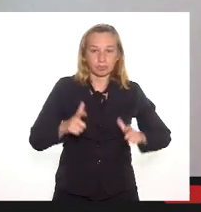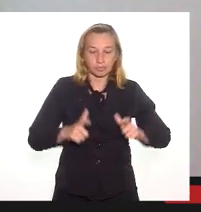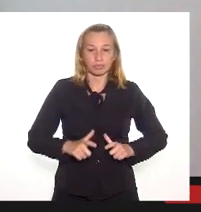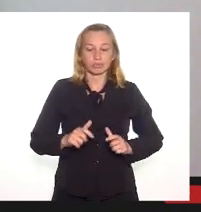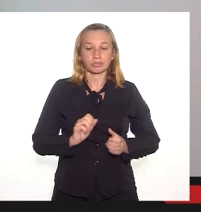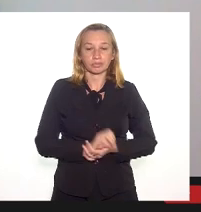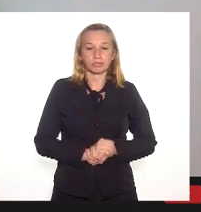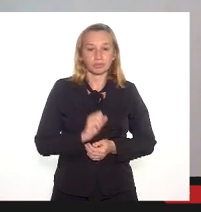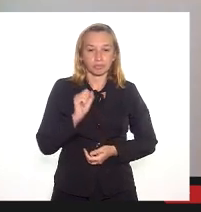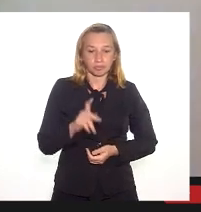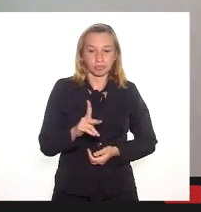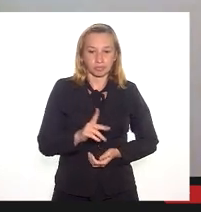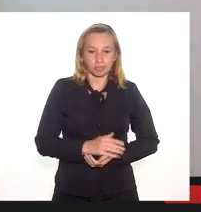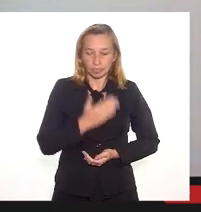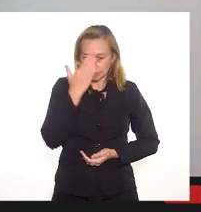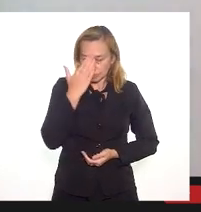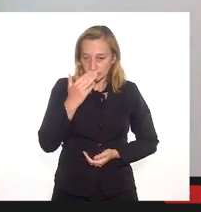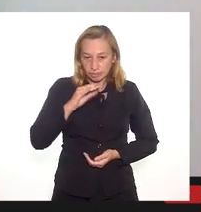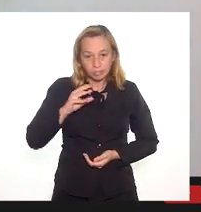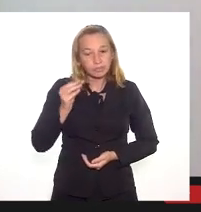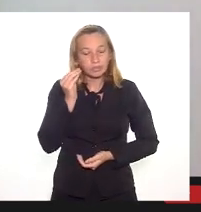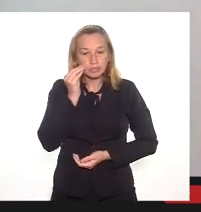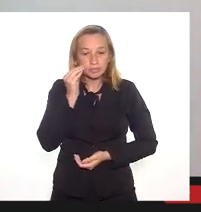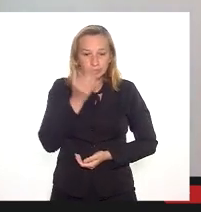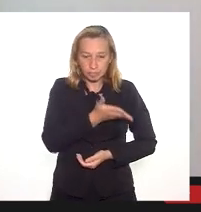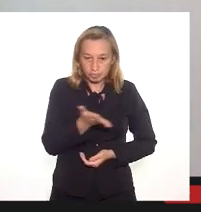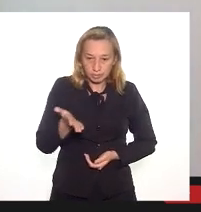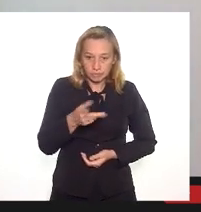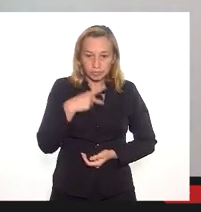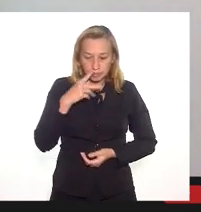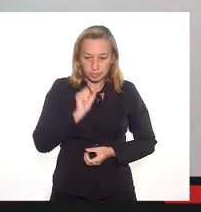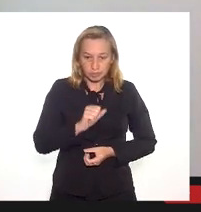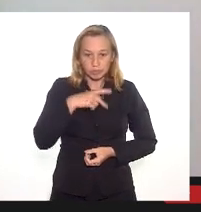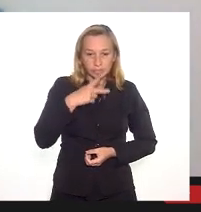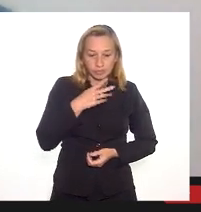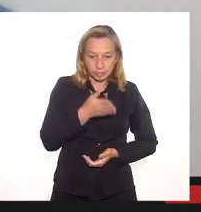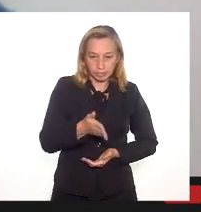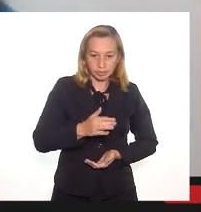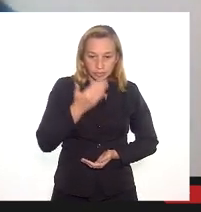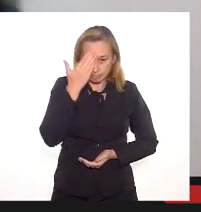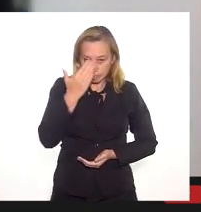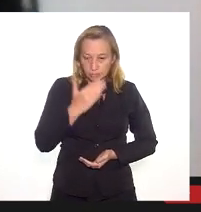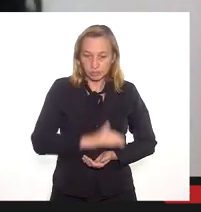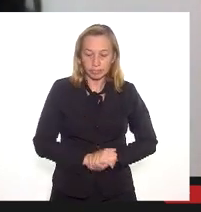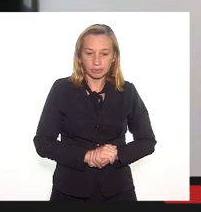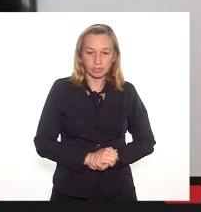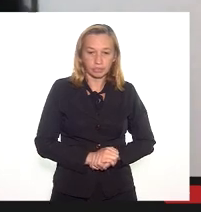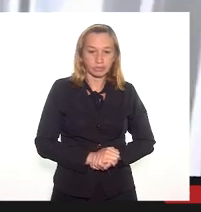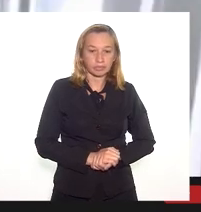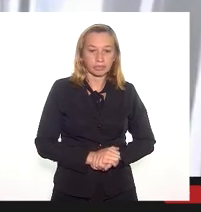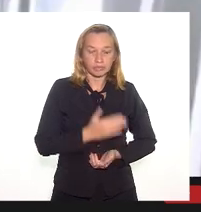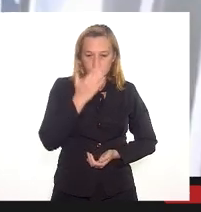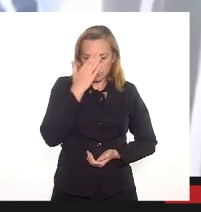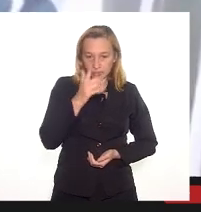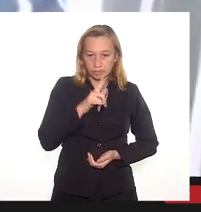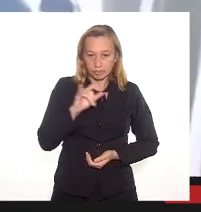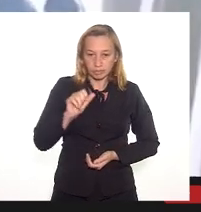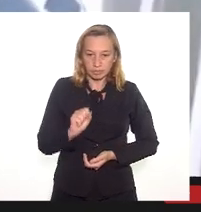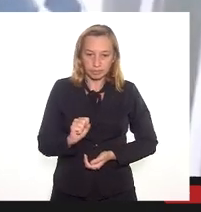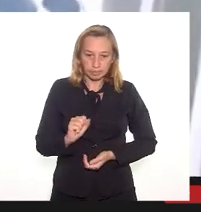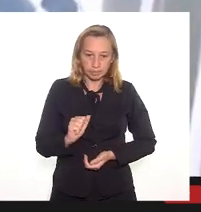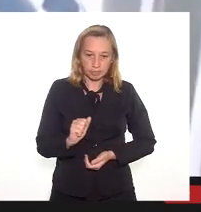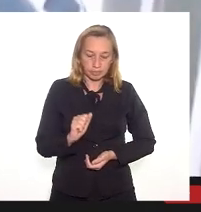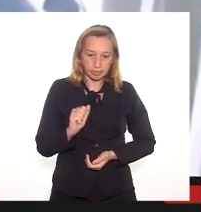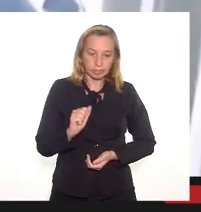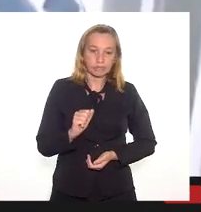Ok? Eu agradeço a oportunidade de poder me manifestar aqui. Obrigada. Obrigado, Isabelle Oliveira,